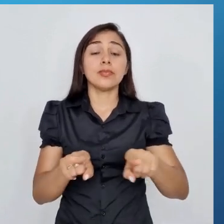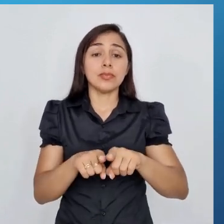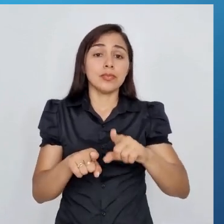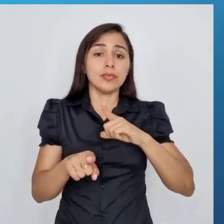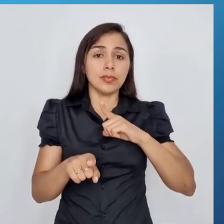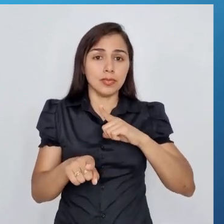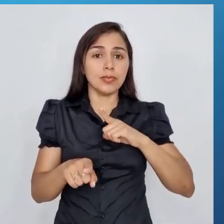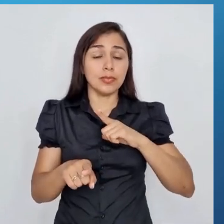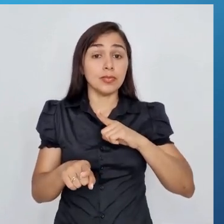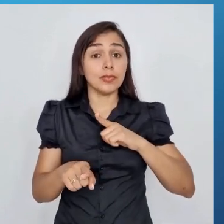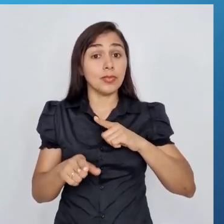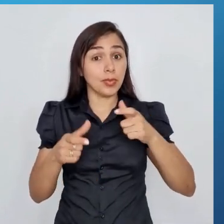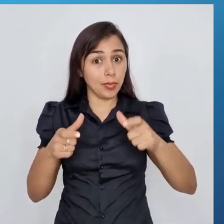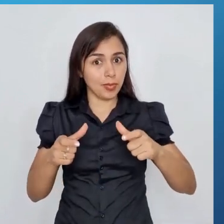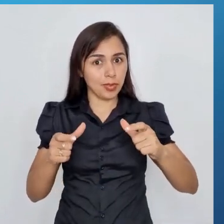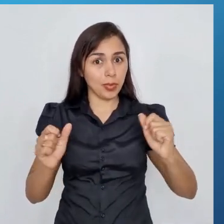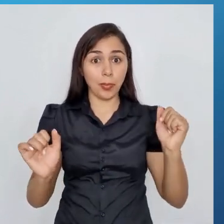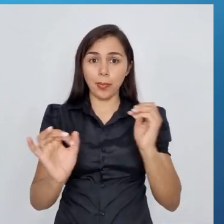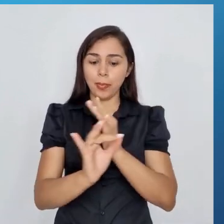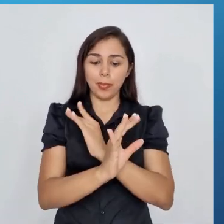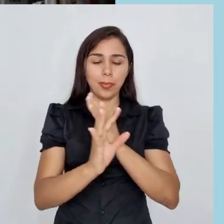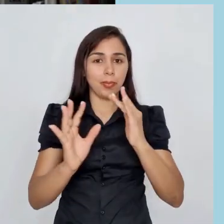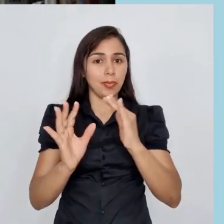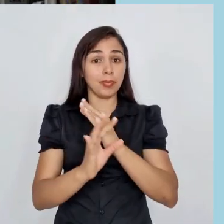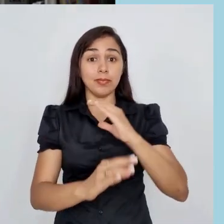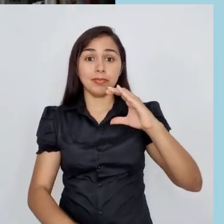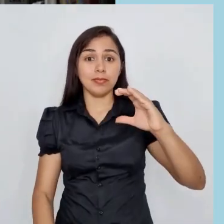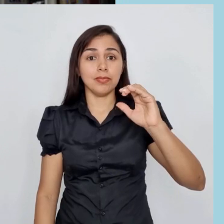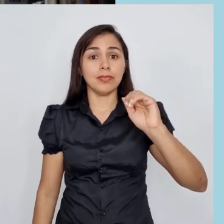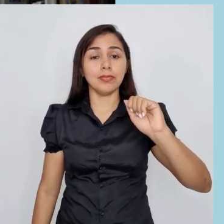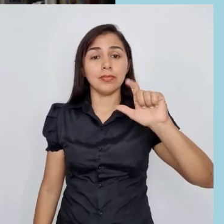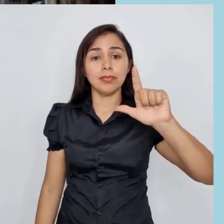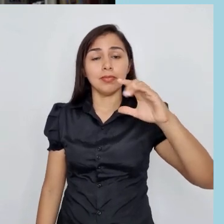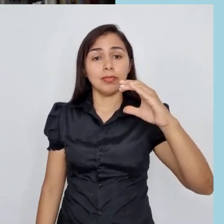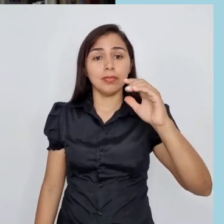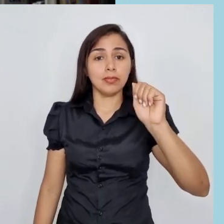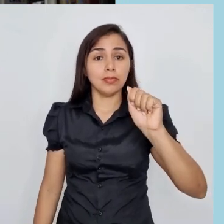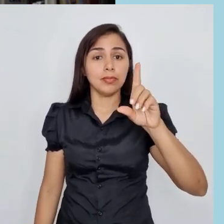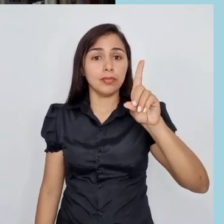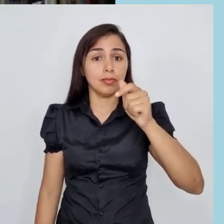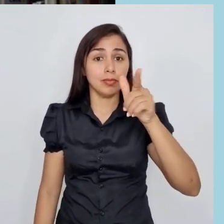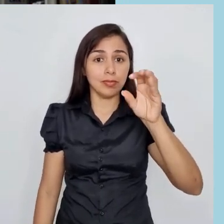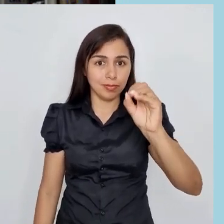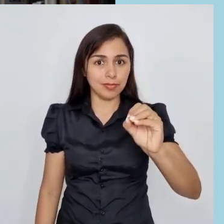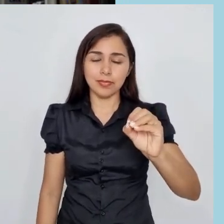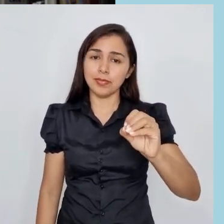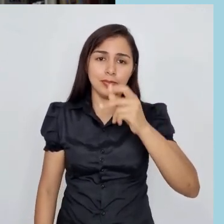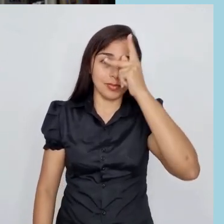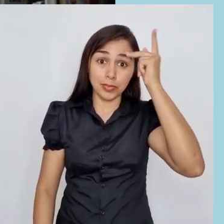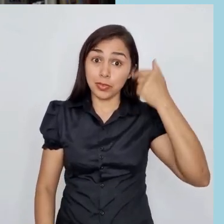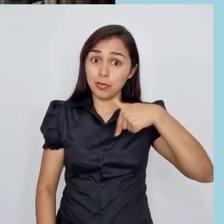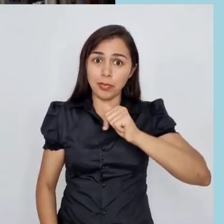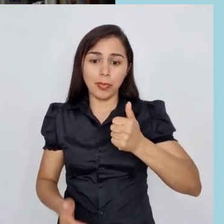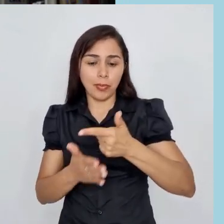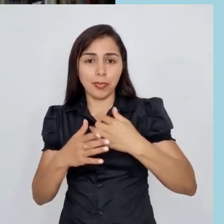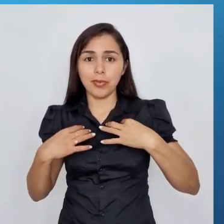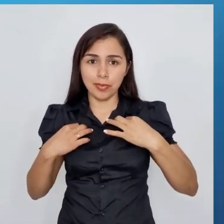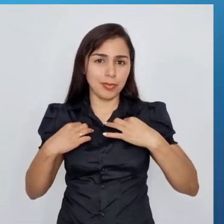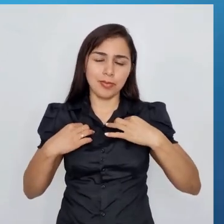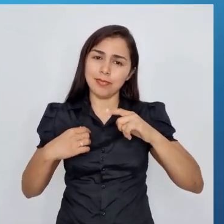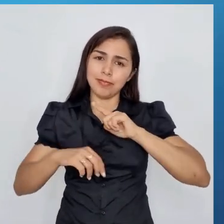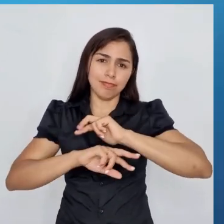calçadão, onde as pessoas vão para comprar roupas, enfim, comprar uma diversidade imensa de produtos.